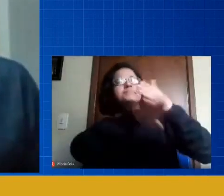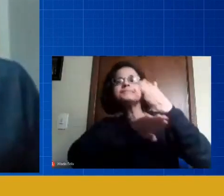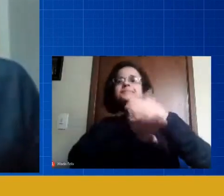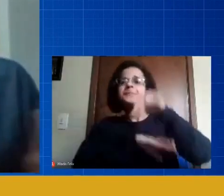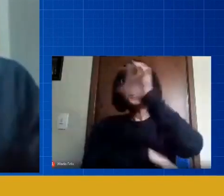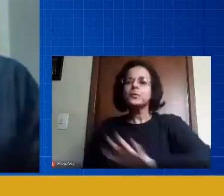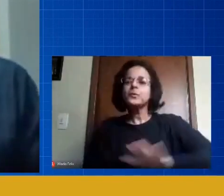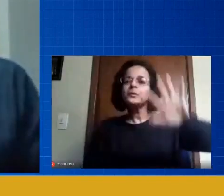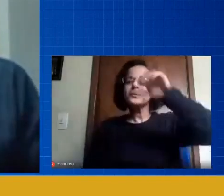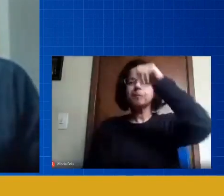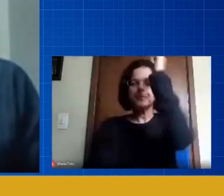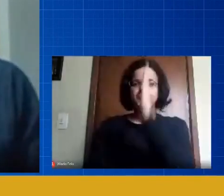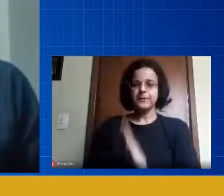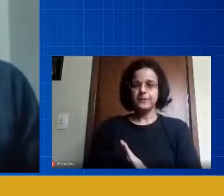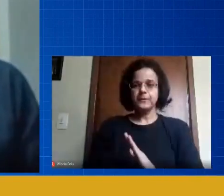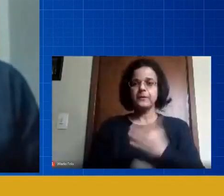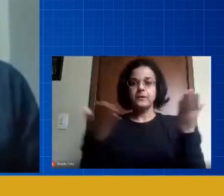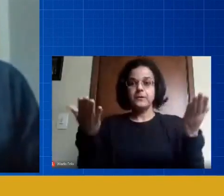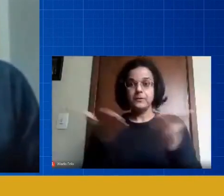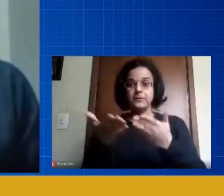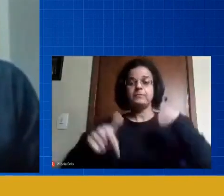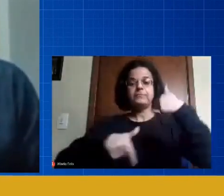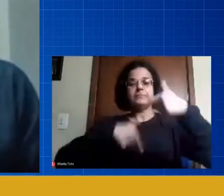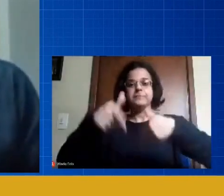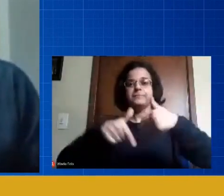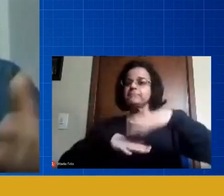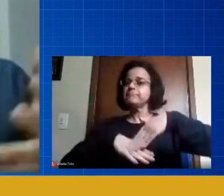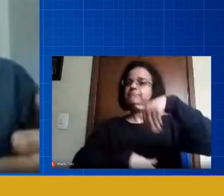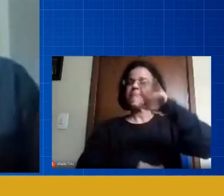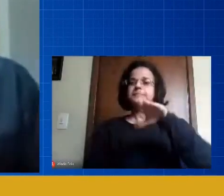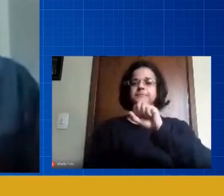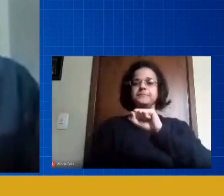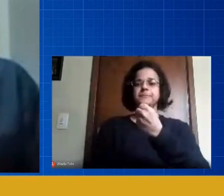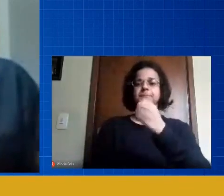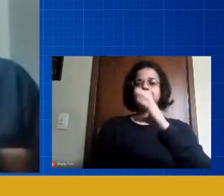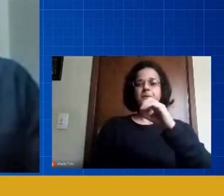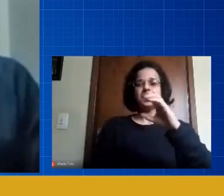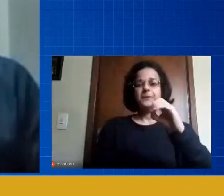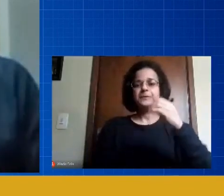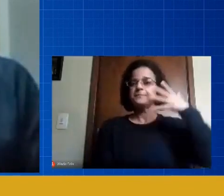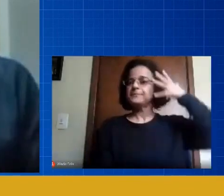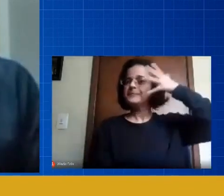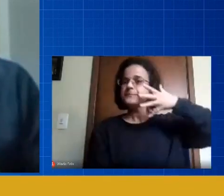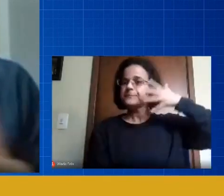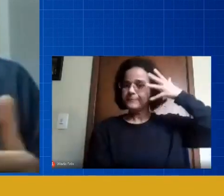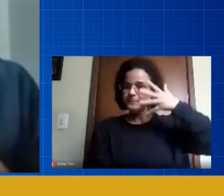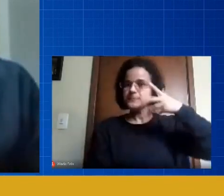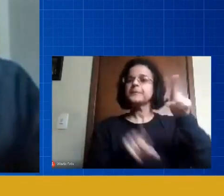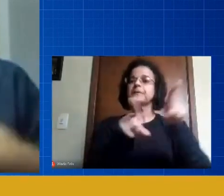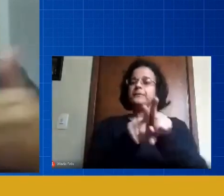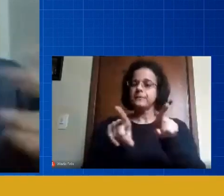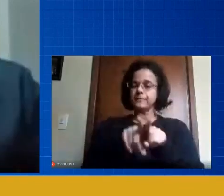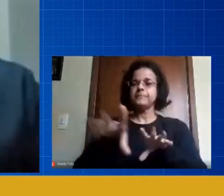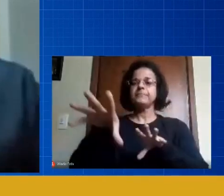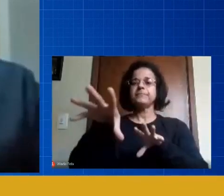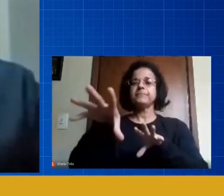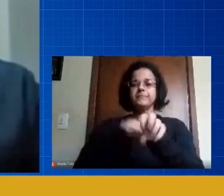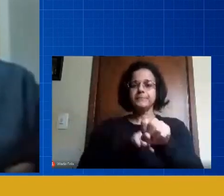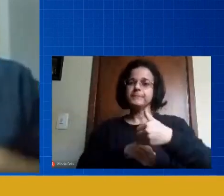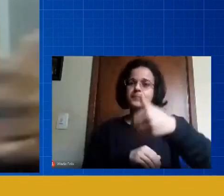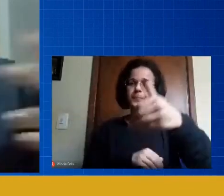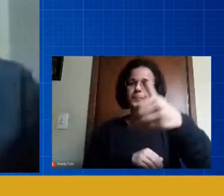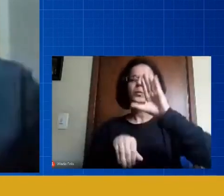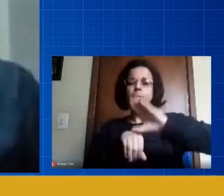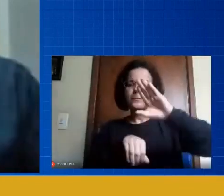hoje eu trabalho com mais de 800 palestrantes também na área de educação, com formação continuada, com cursos para escolas,